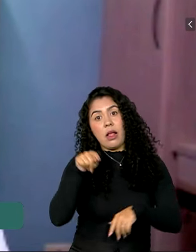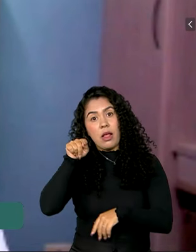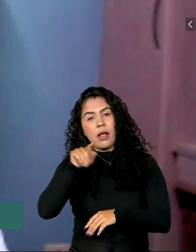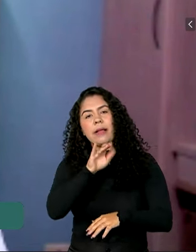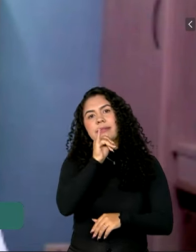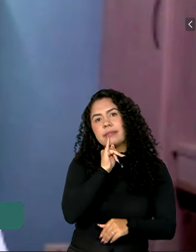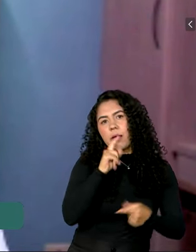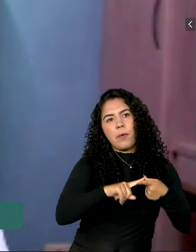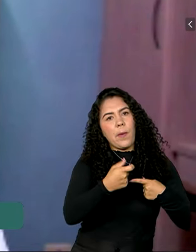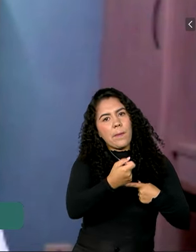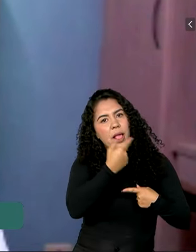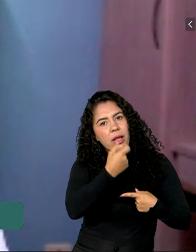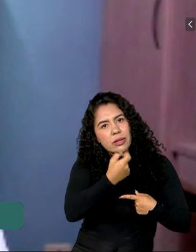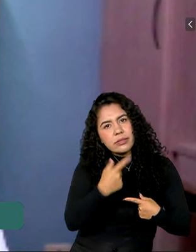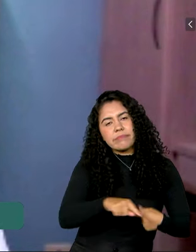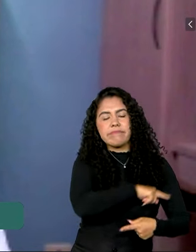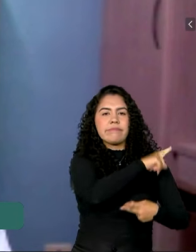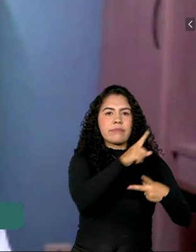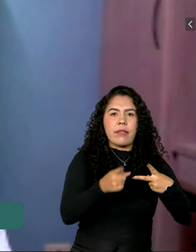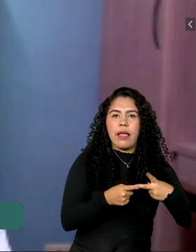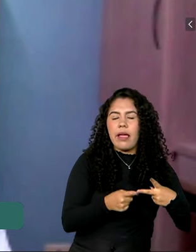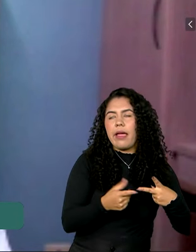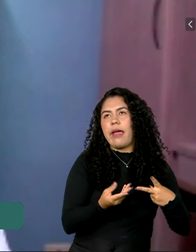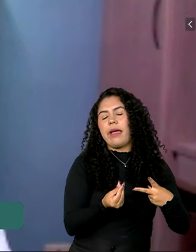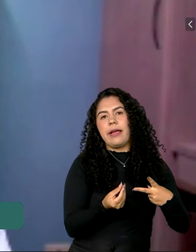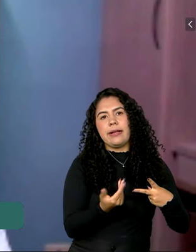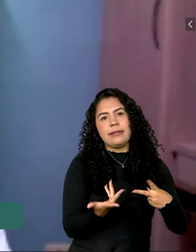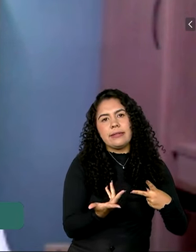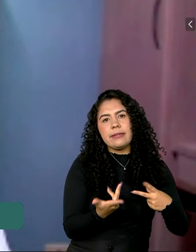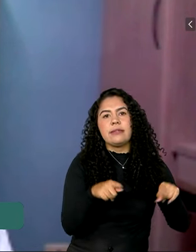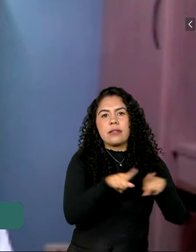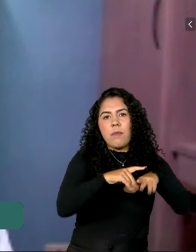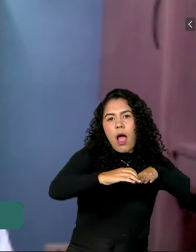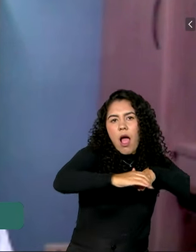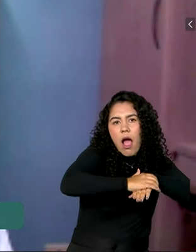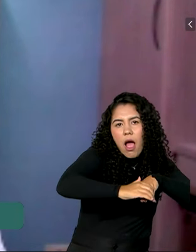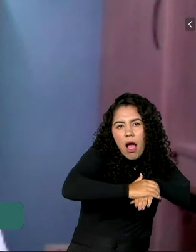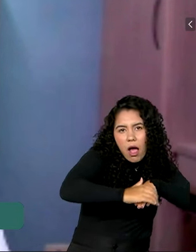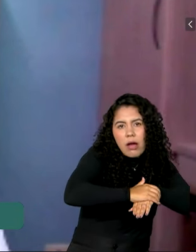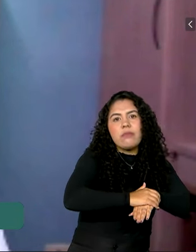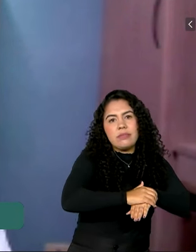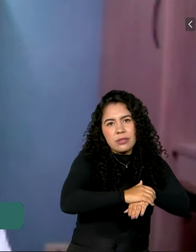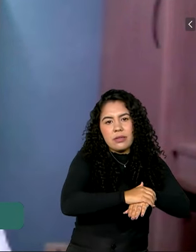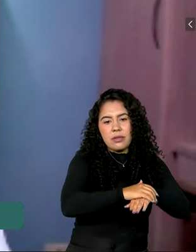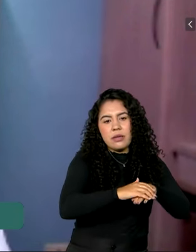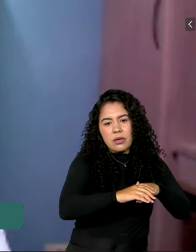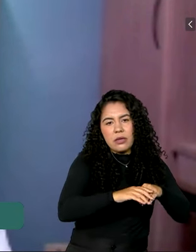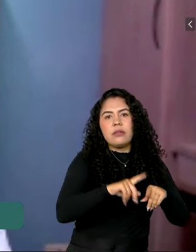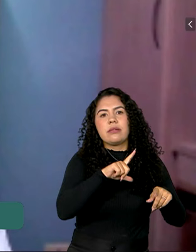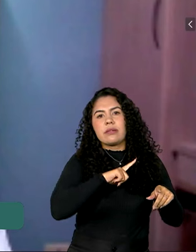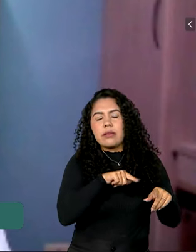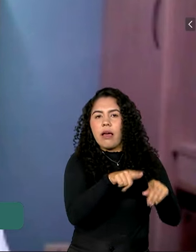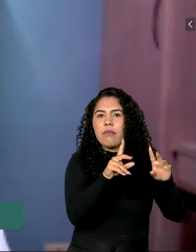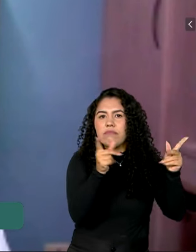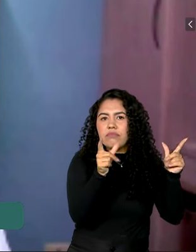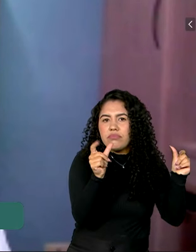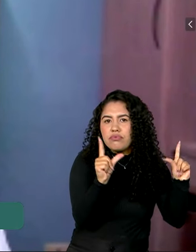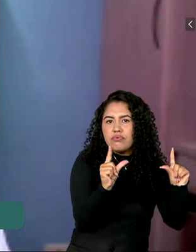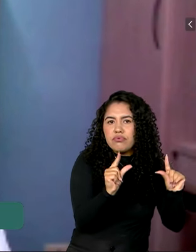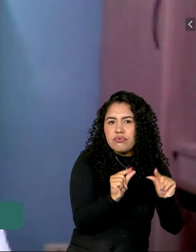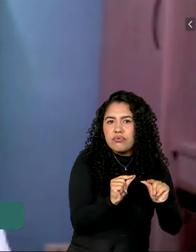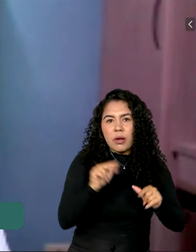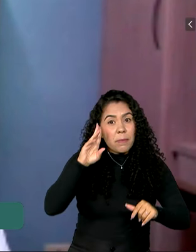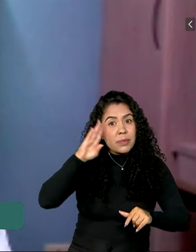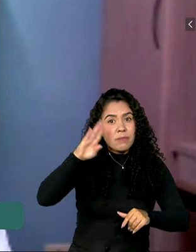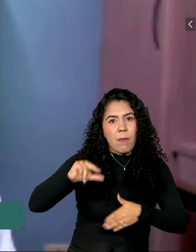medicamentos, como é o caso dos calçados, que se perdeu muito o mercado na América Latina,